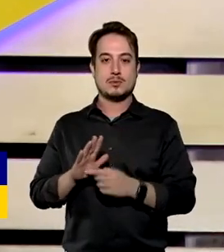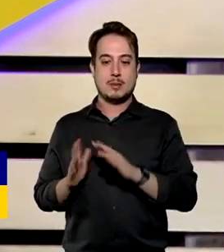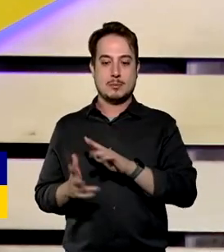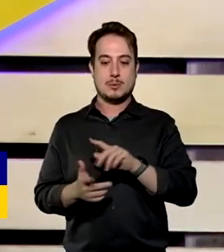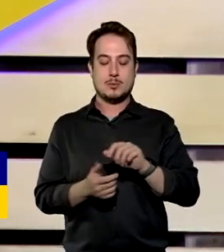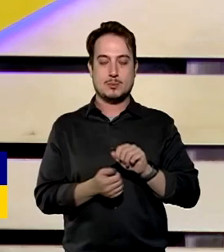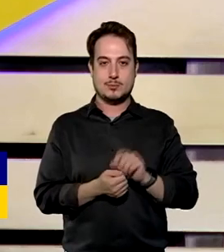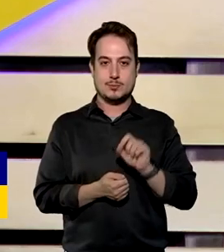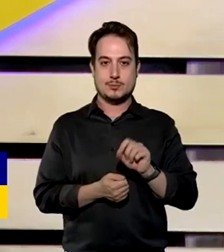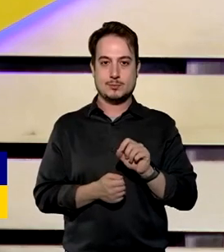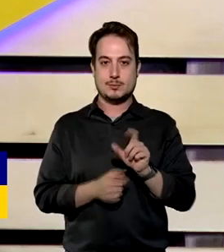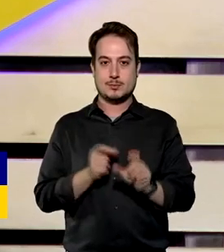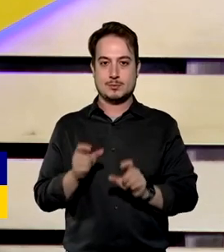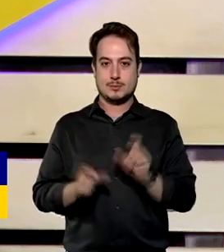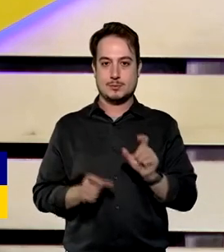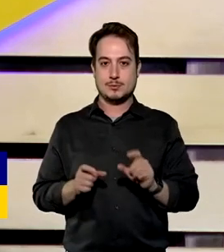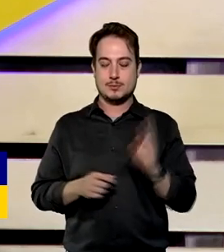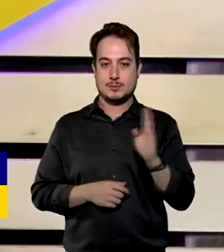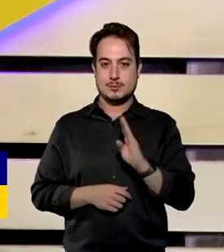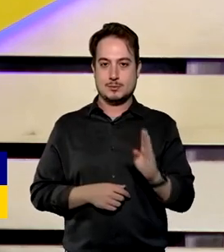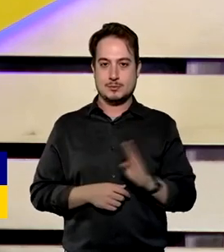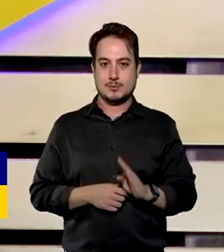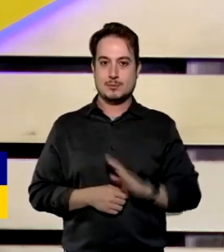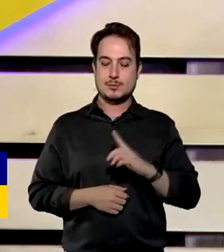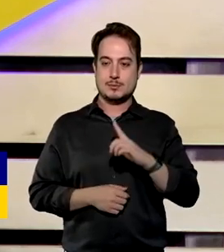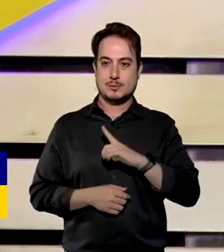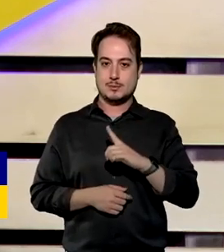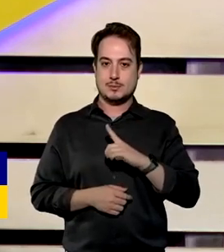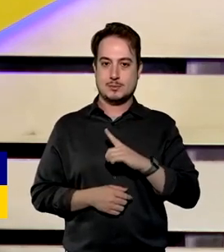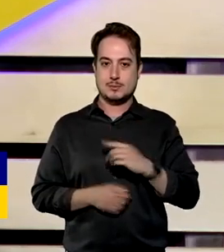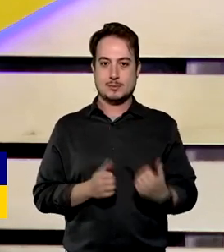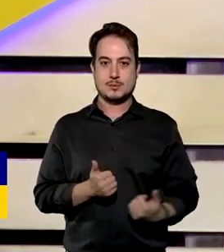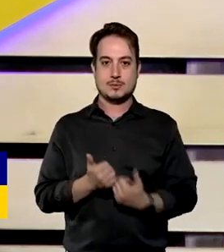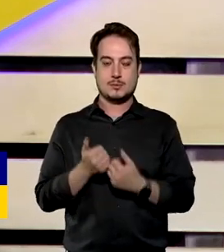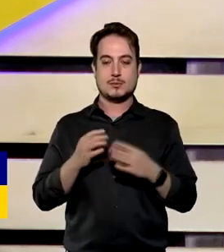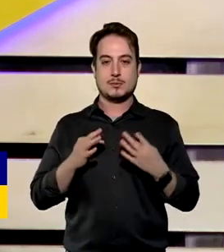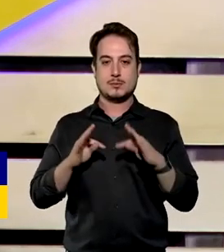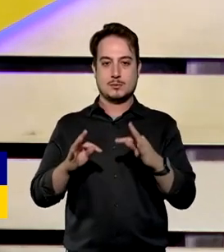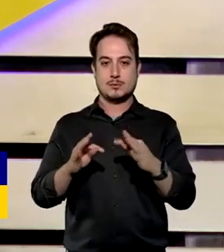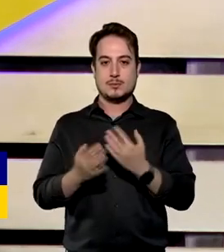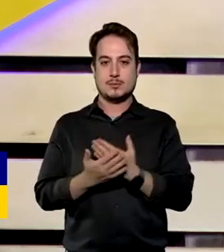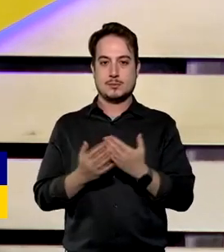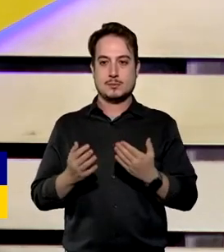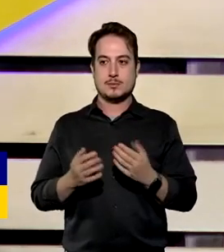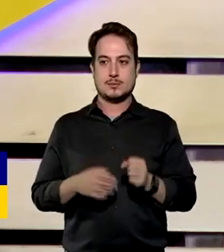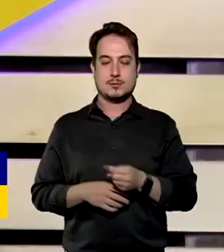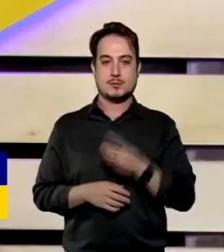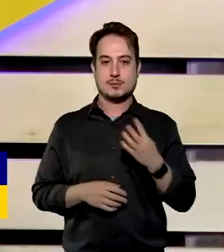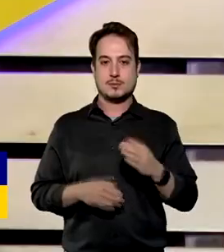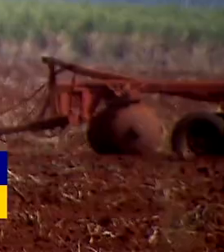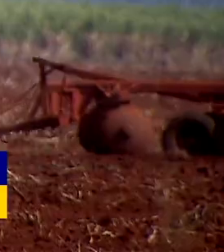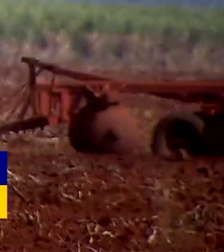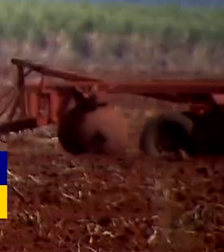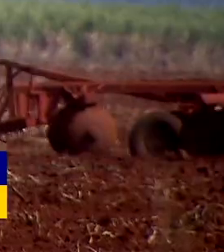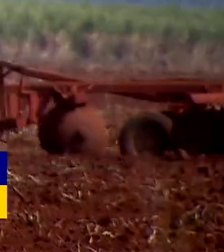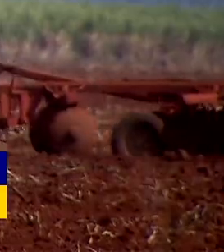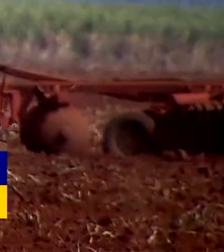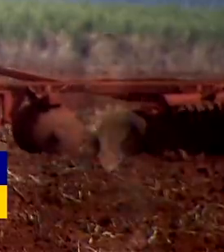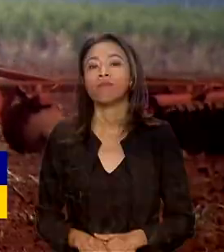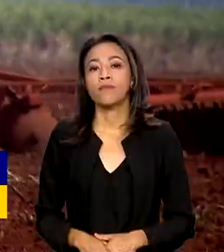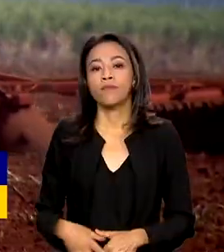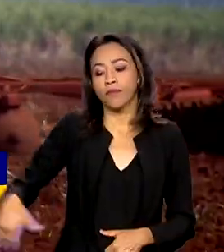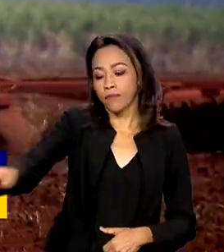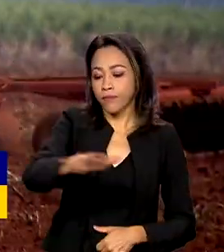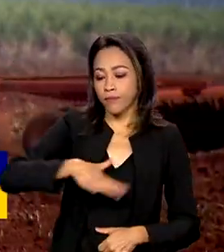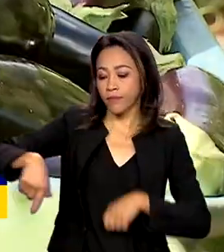que os produtores brasileiros têm grande e alta tecnologia, grande produtividade, mas respeitando o meio ambiente. E na